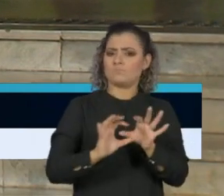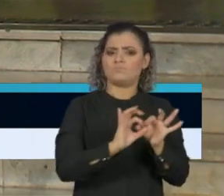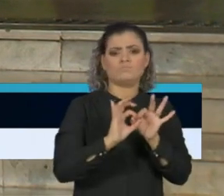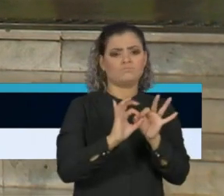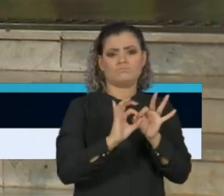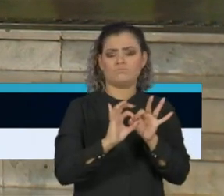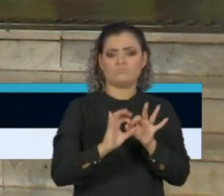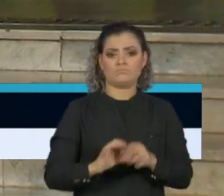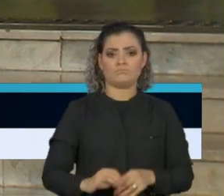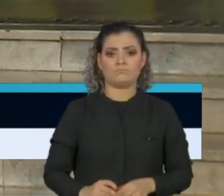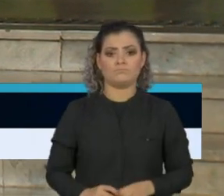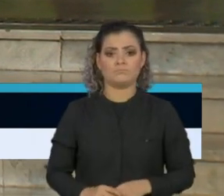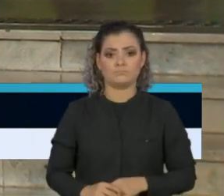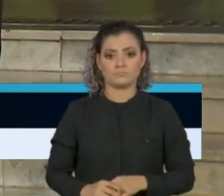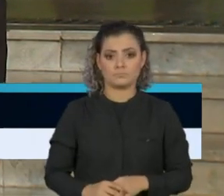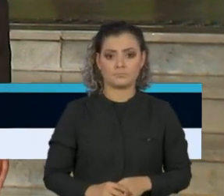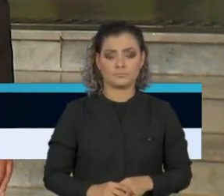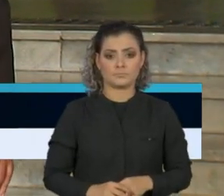produtiva.